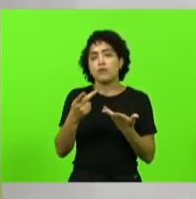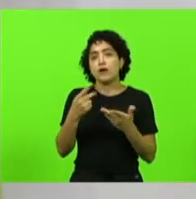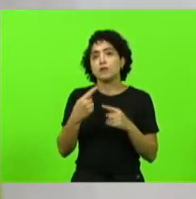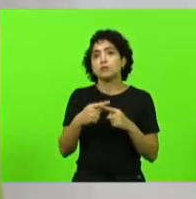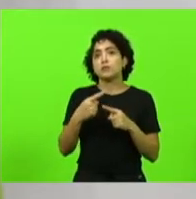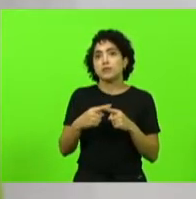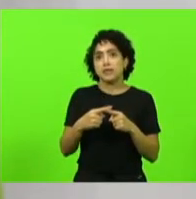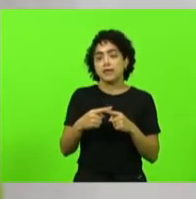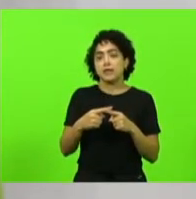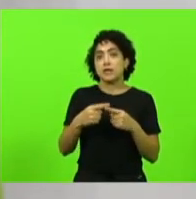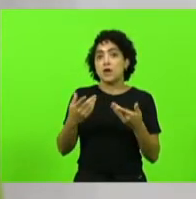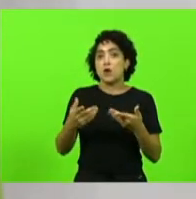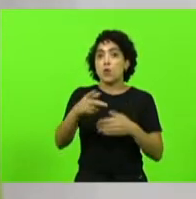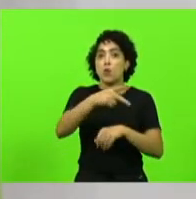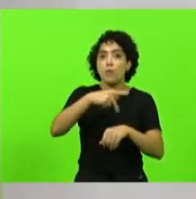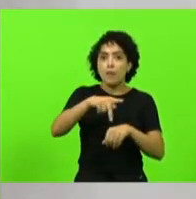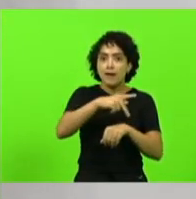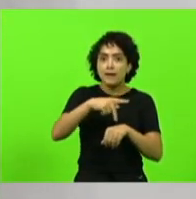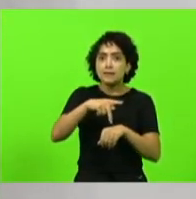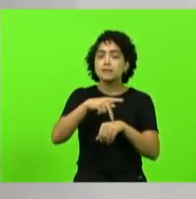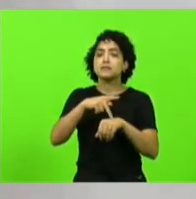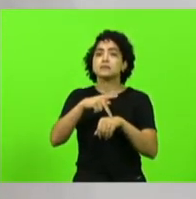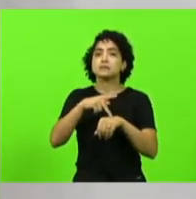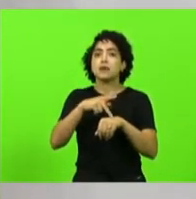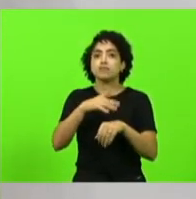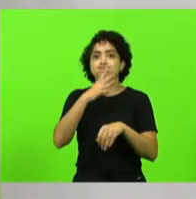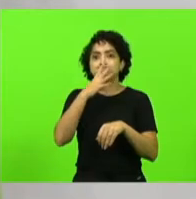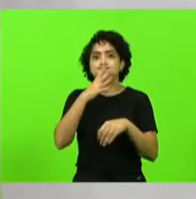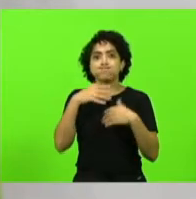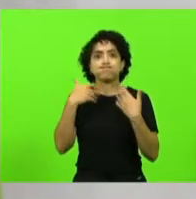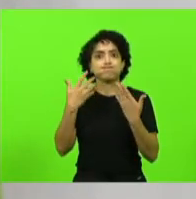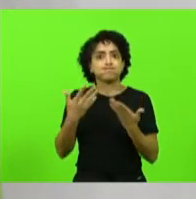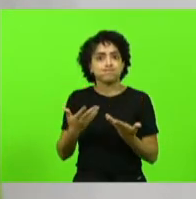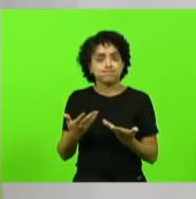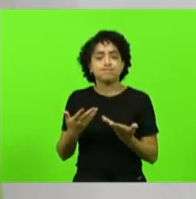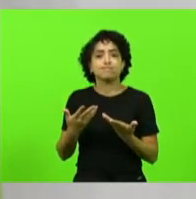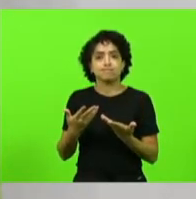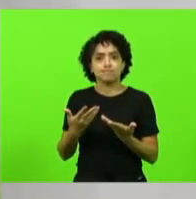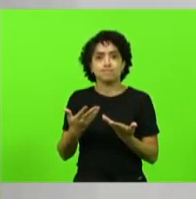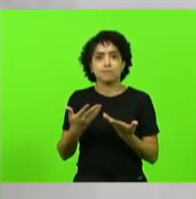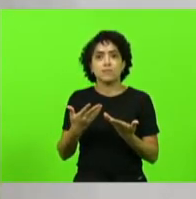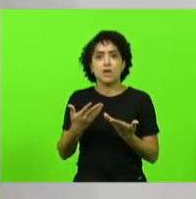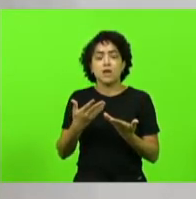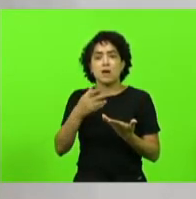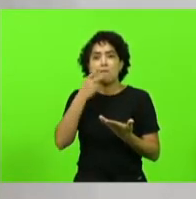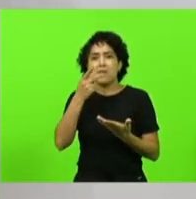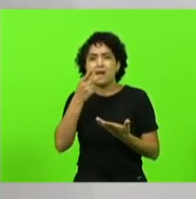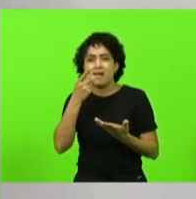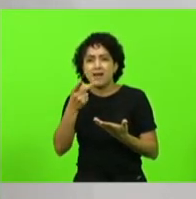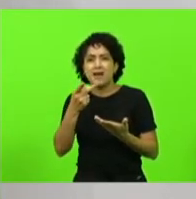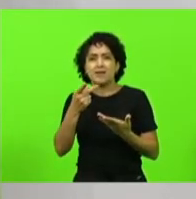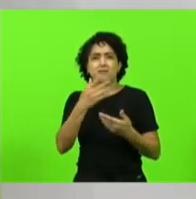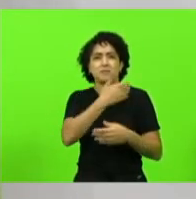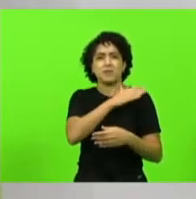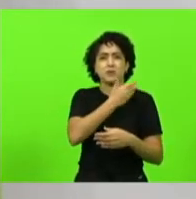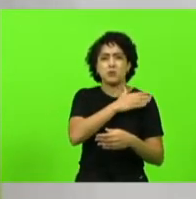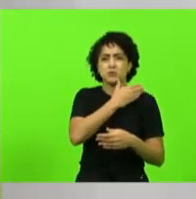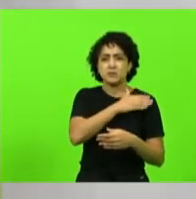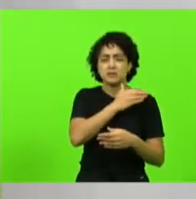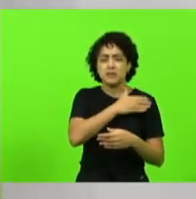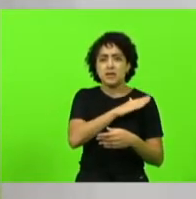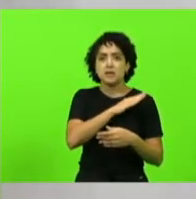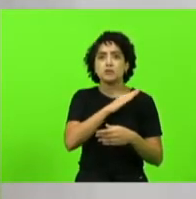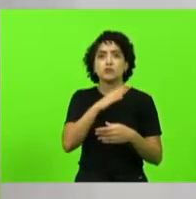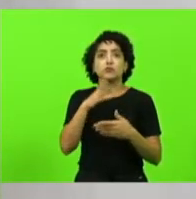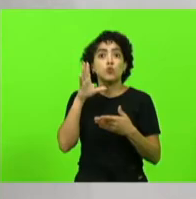quando o país está horrorizado pelas palavras discriminatórias contidas em um áudio divulgado